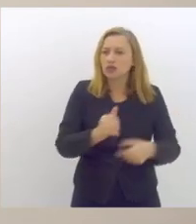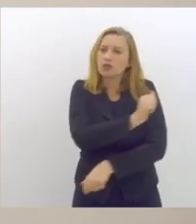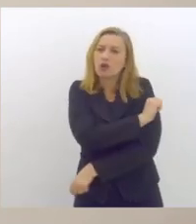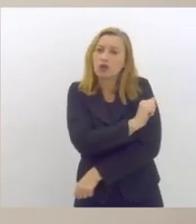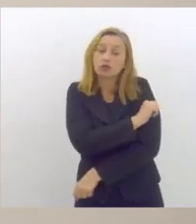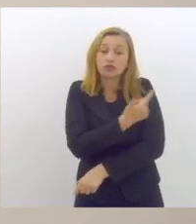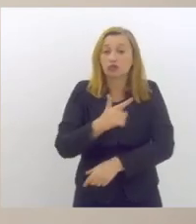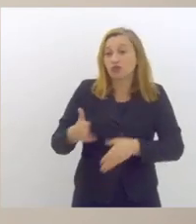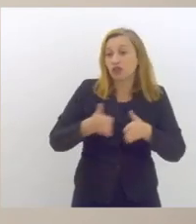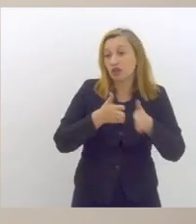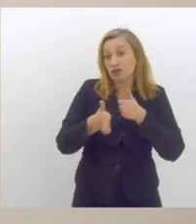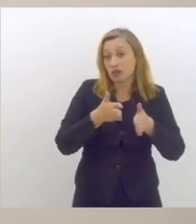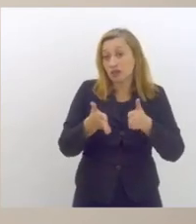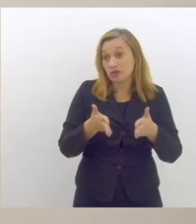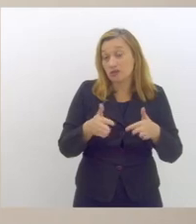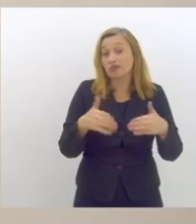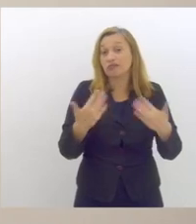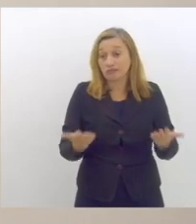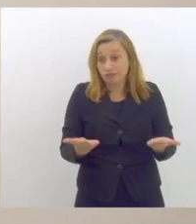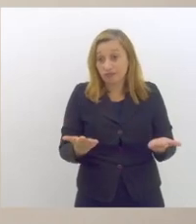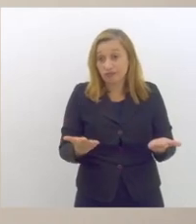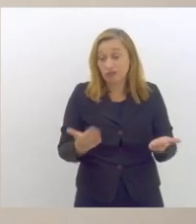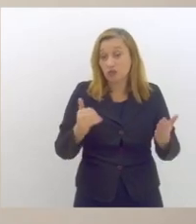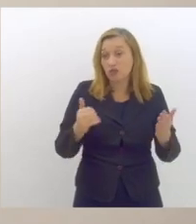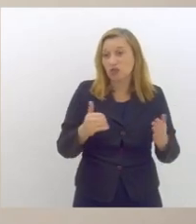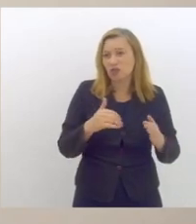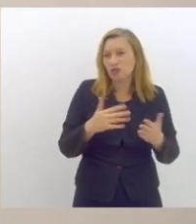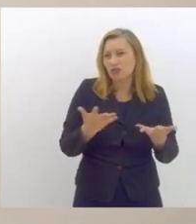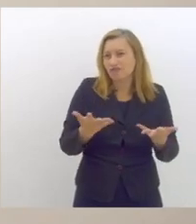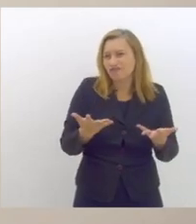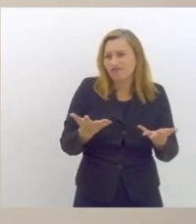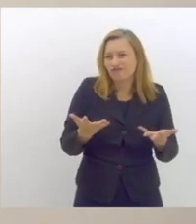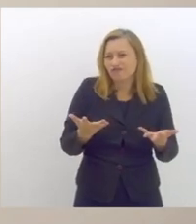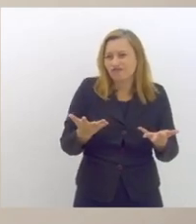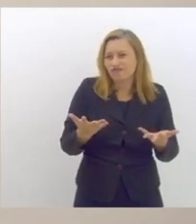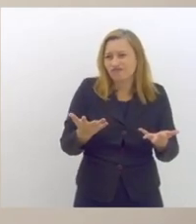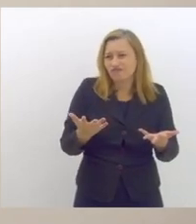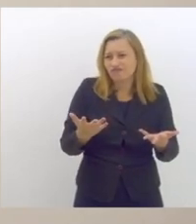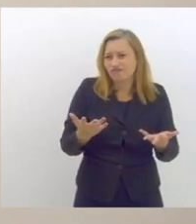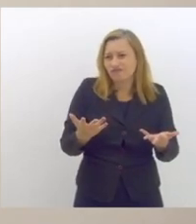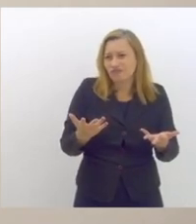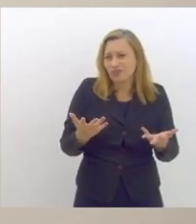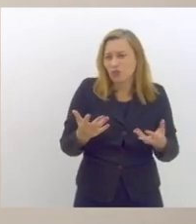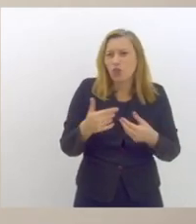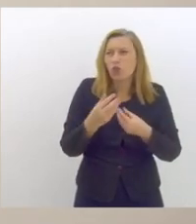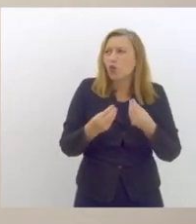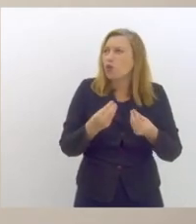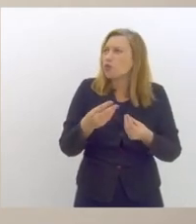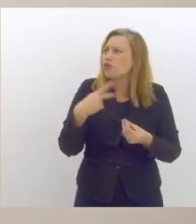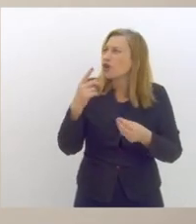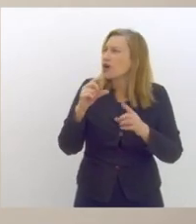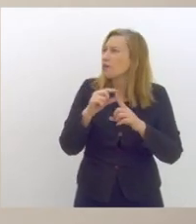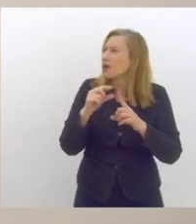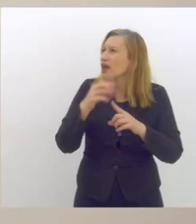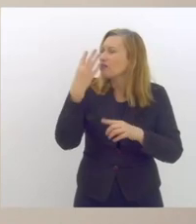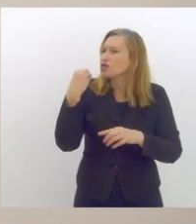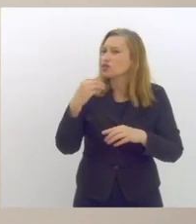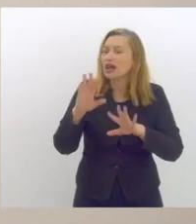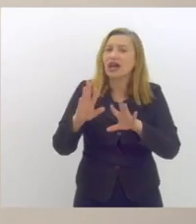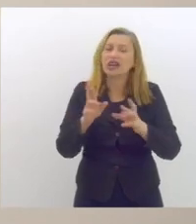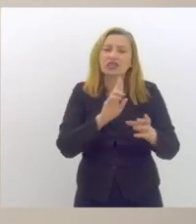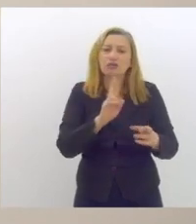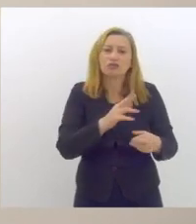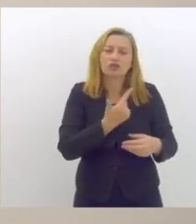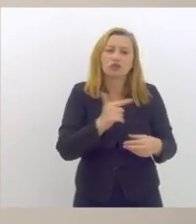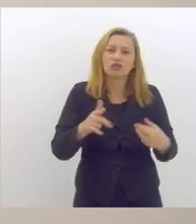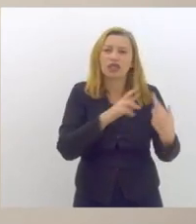acesso e sabe de uma forma totalmente como é que tá me fugindo da palavra é irresponsável